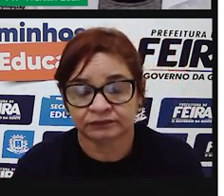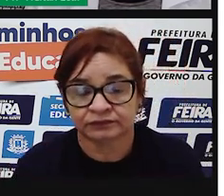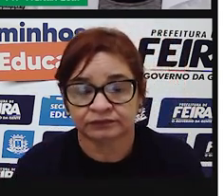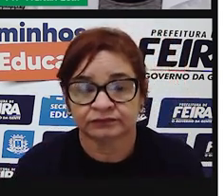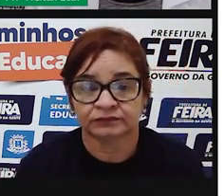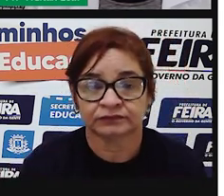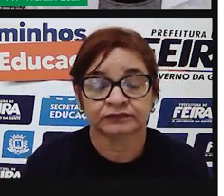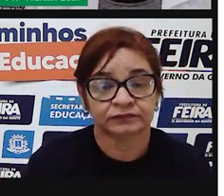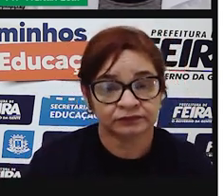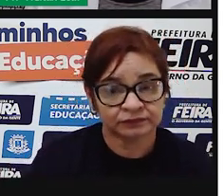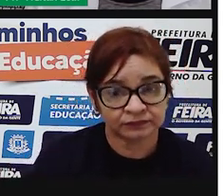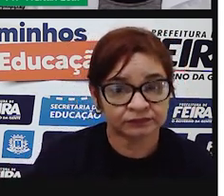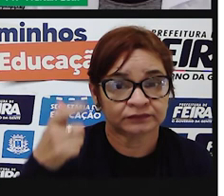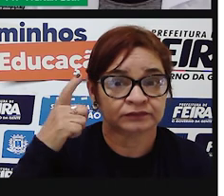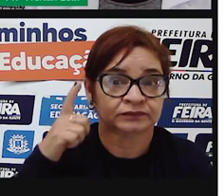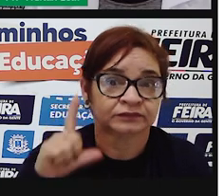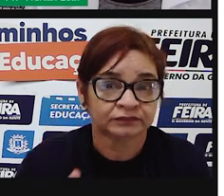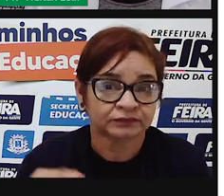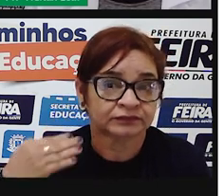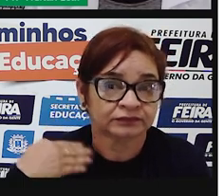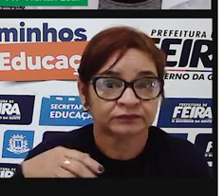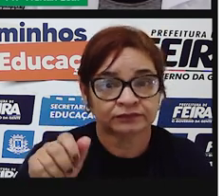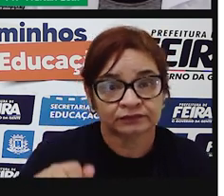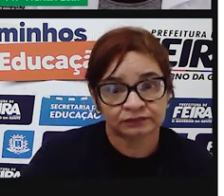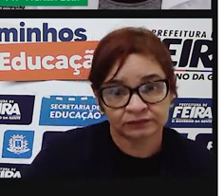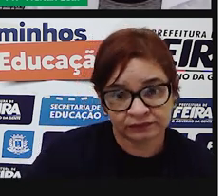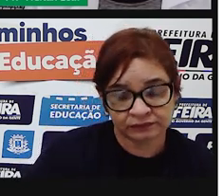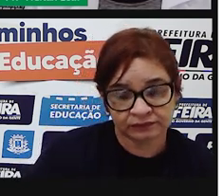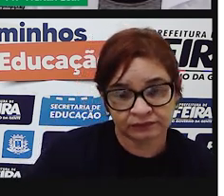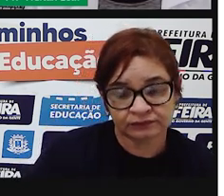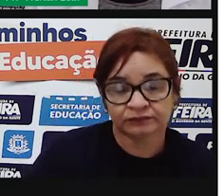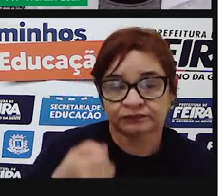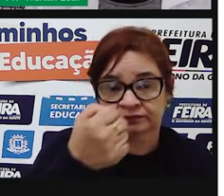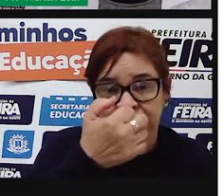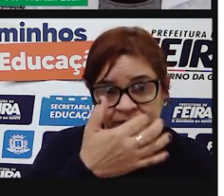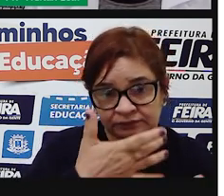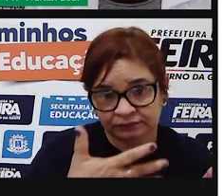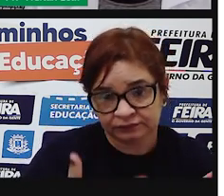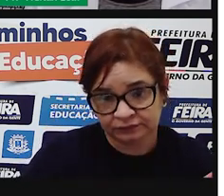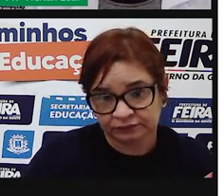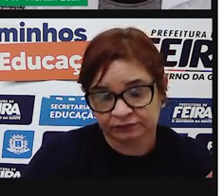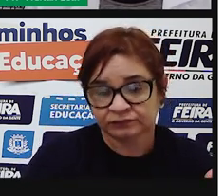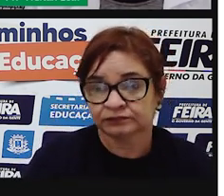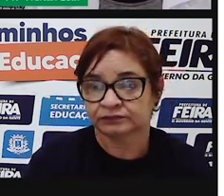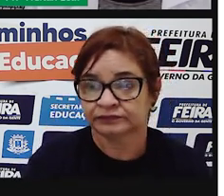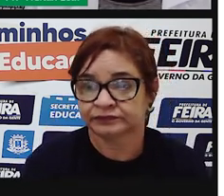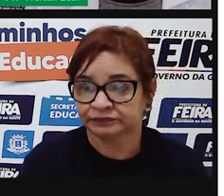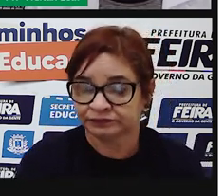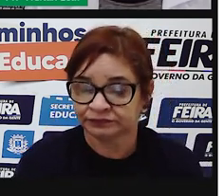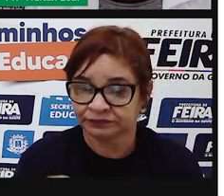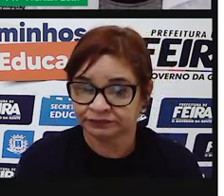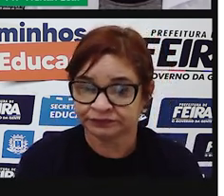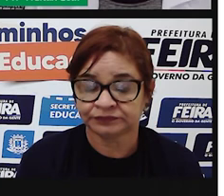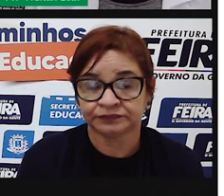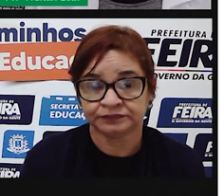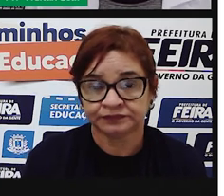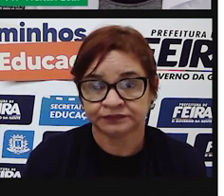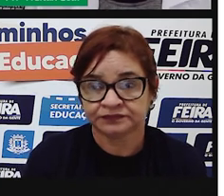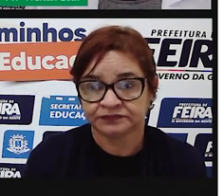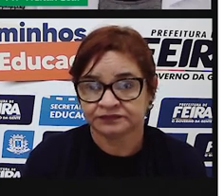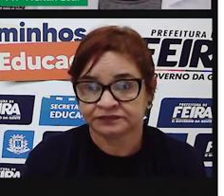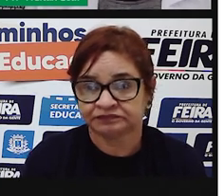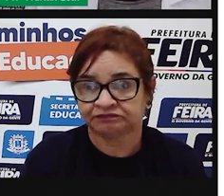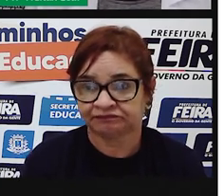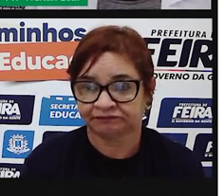depender da circunstância do que está sendo escrito. A outra forma de se utilizar o